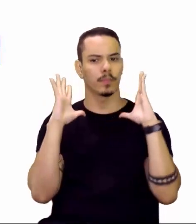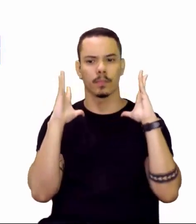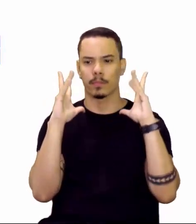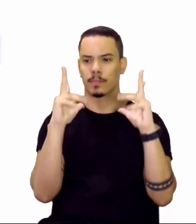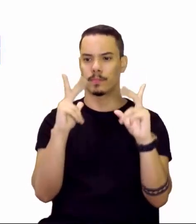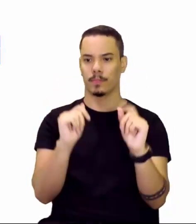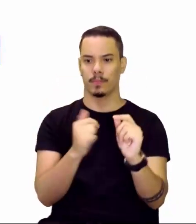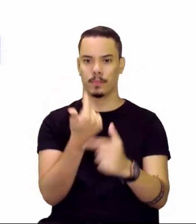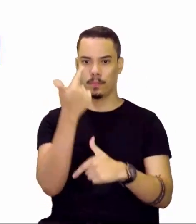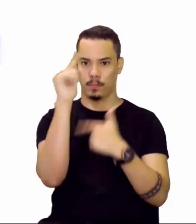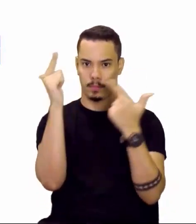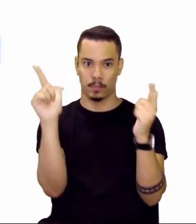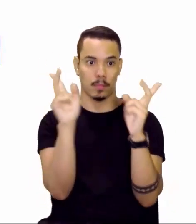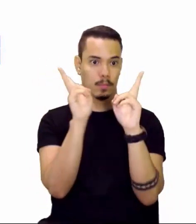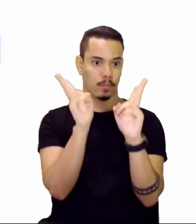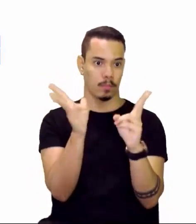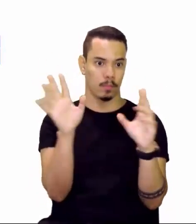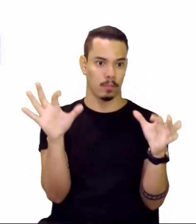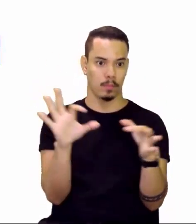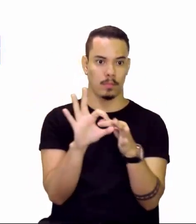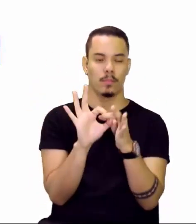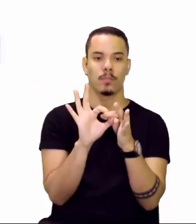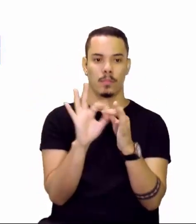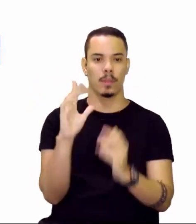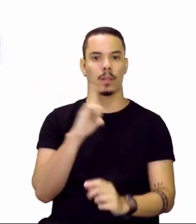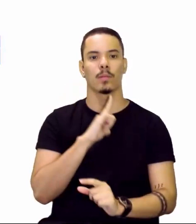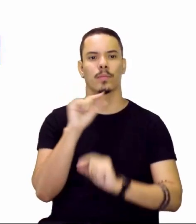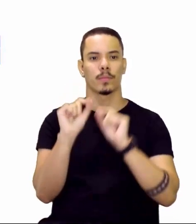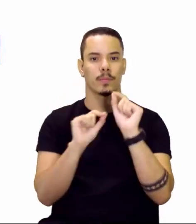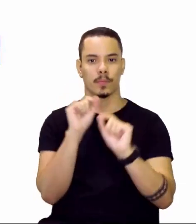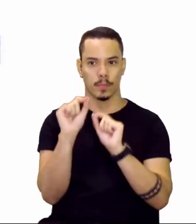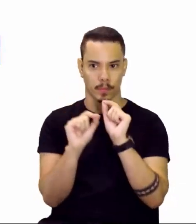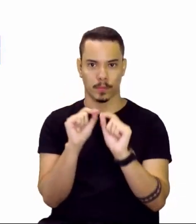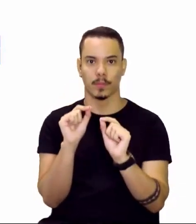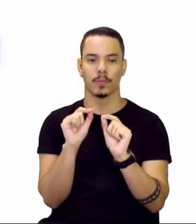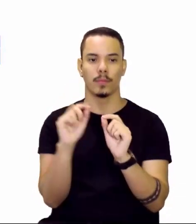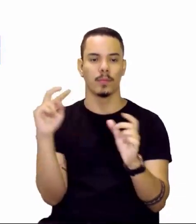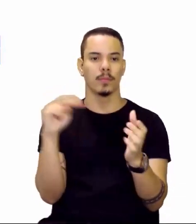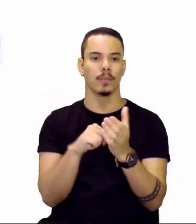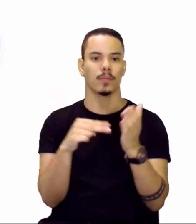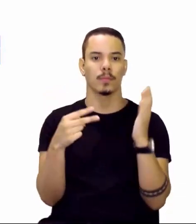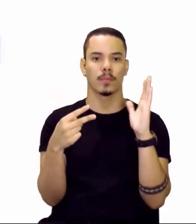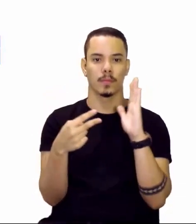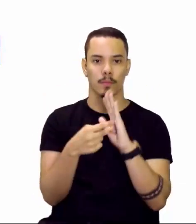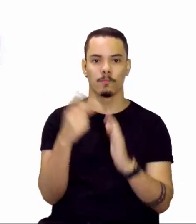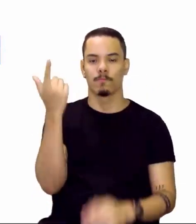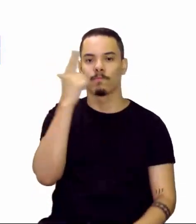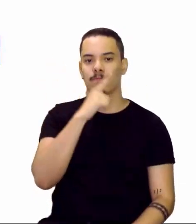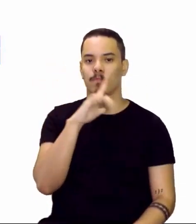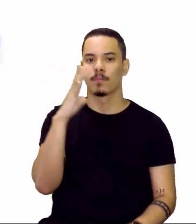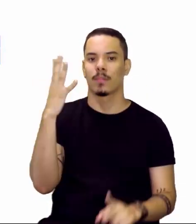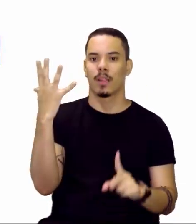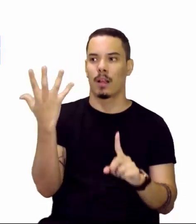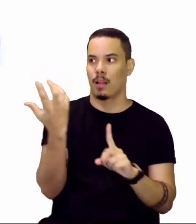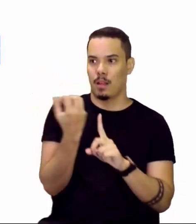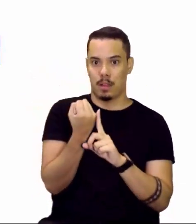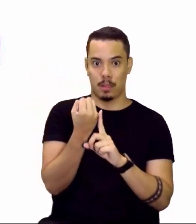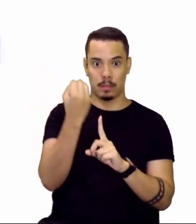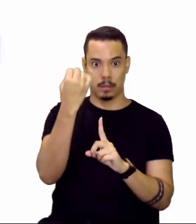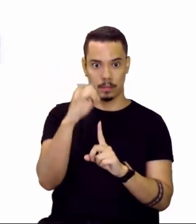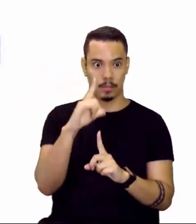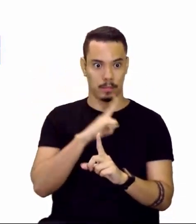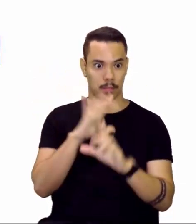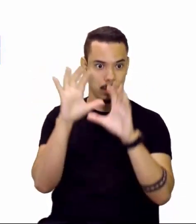outros elementos da mesma família do cloro, o ele tem tendência? De ganhar. Se ele tem